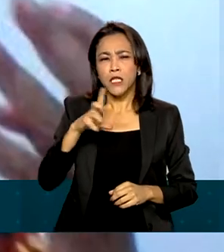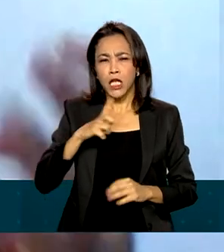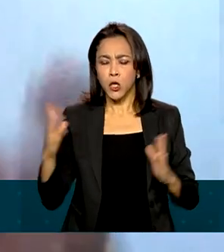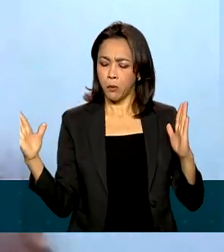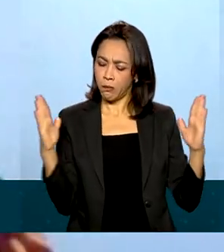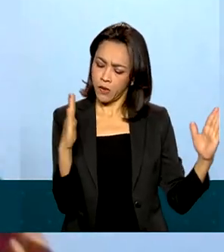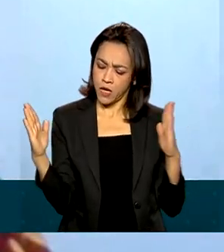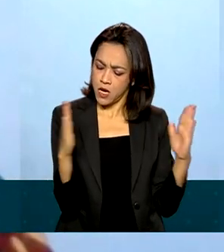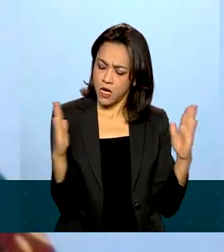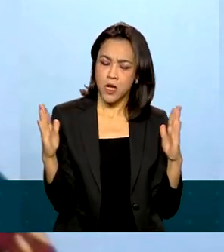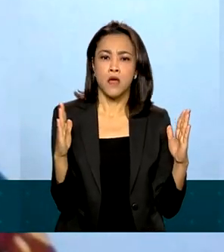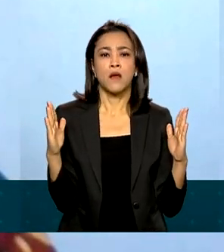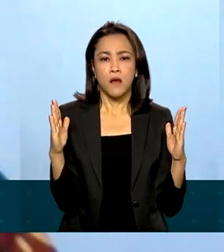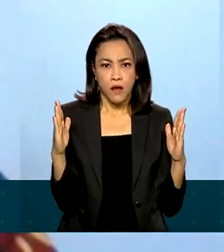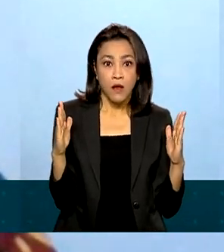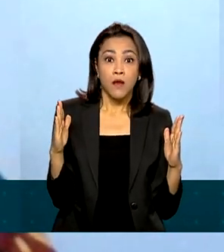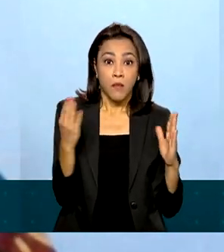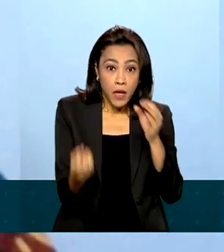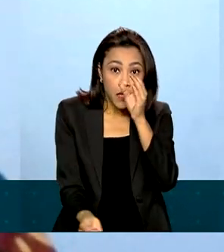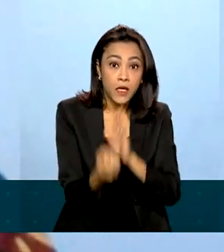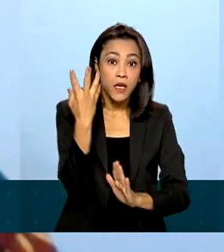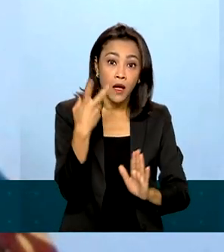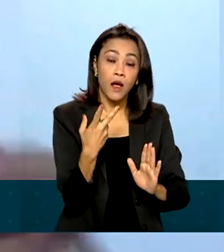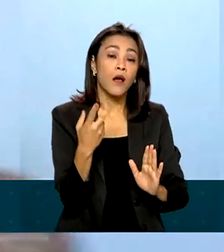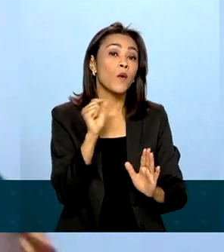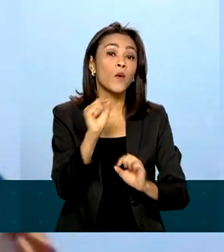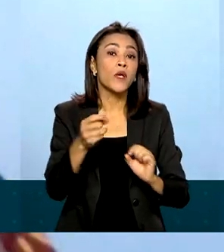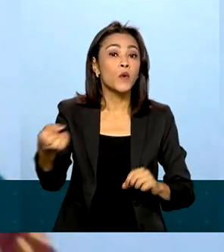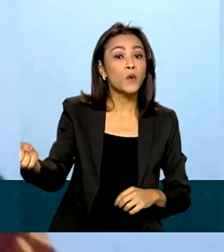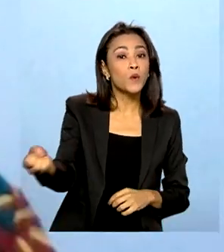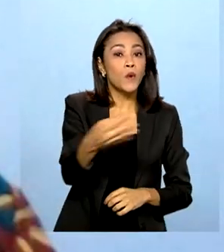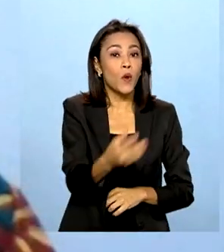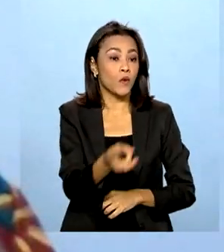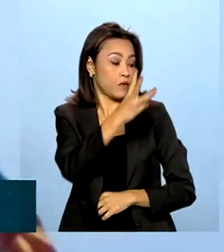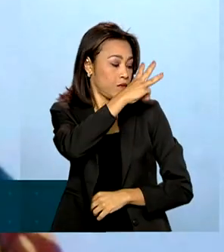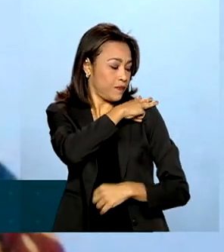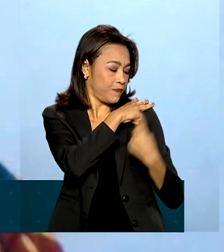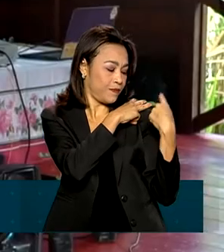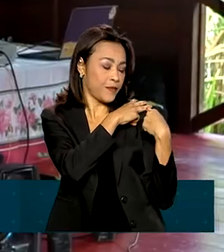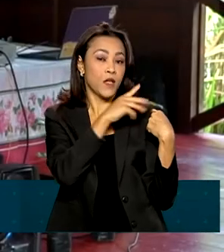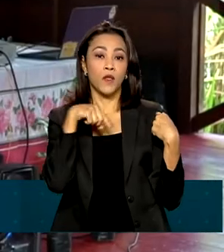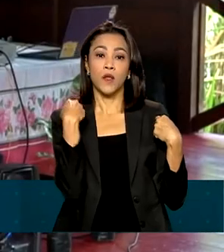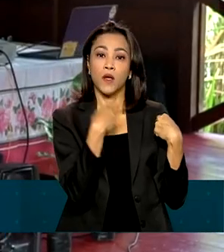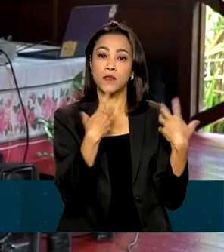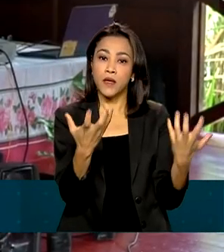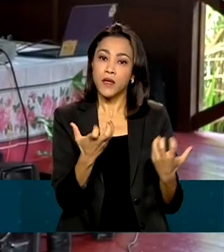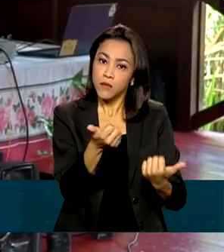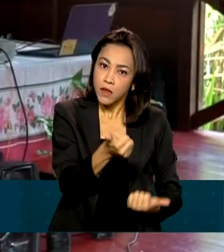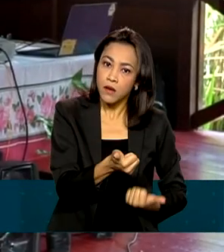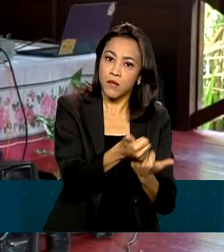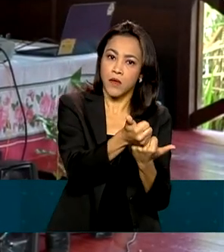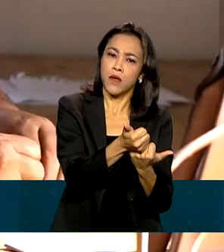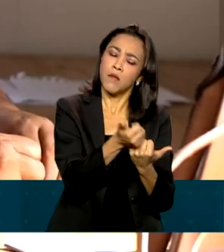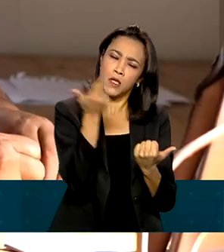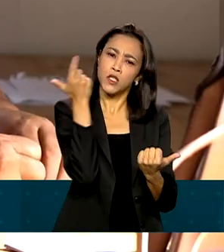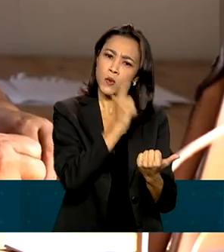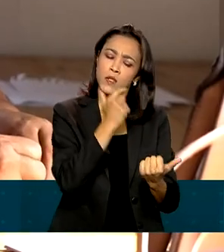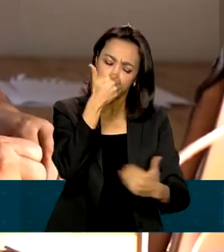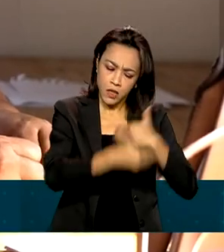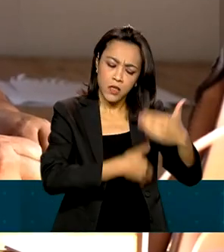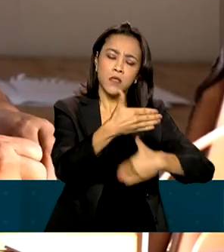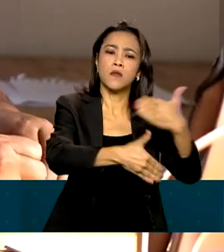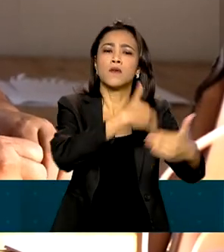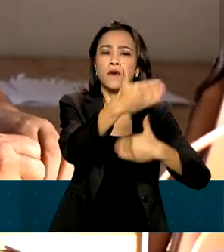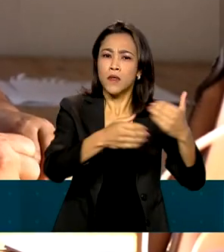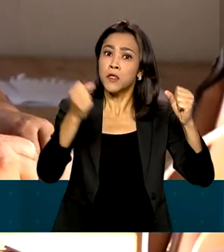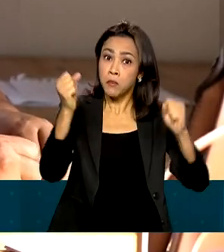implementado essa questão do novo ensino médio, o que nós estamos querendo é contribuir para que a gente desenvolva um modelo que possa ser